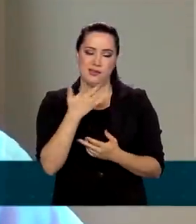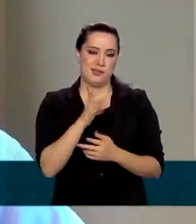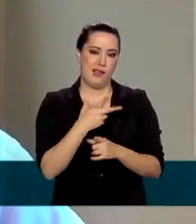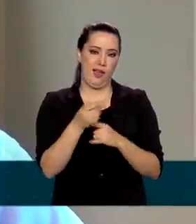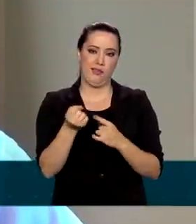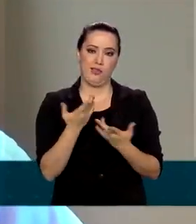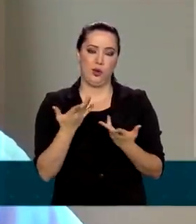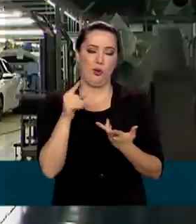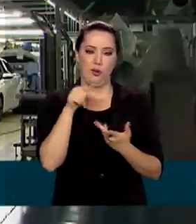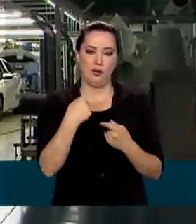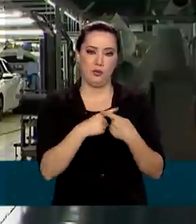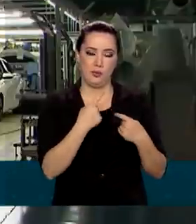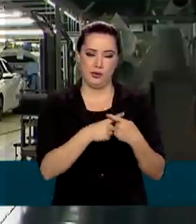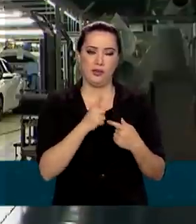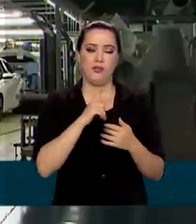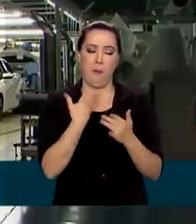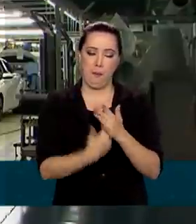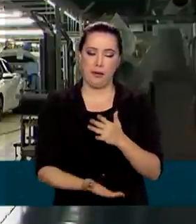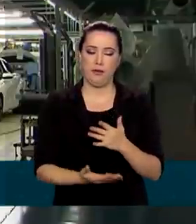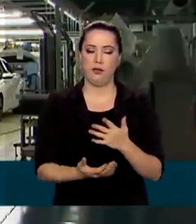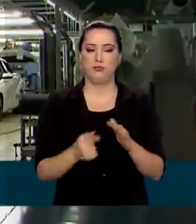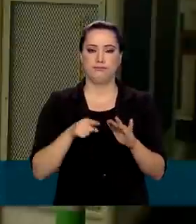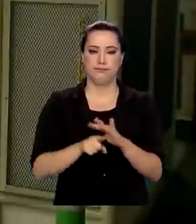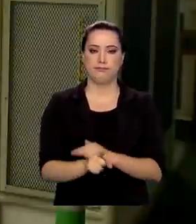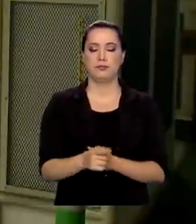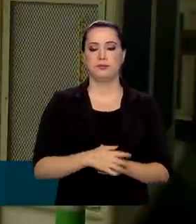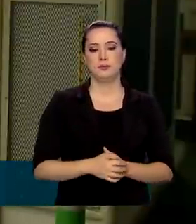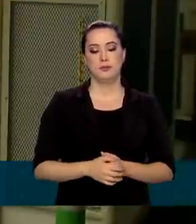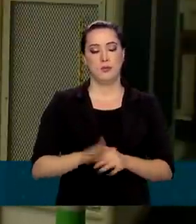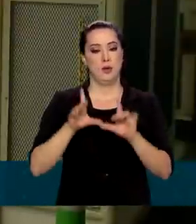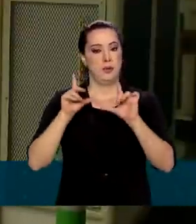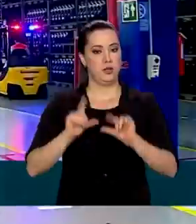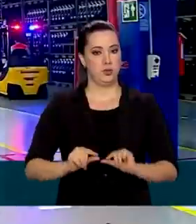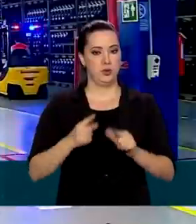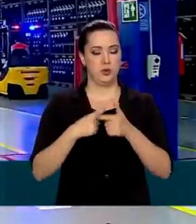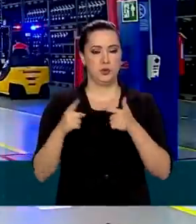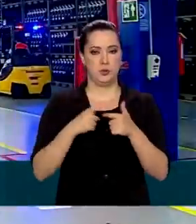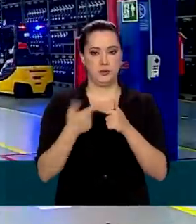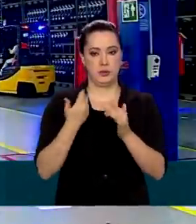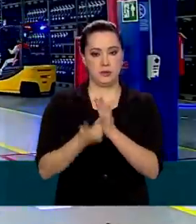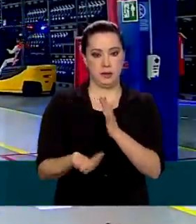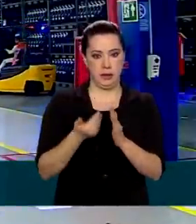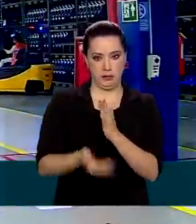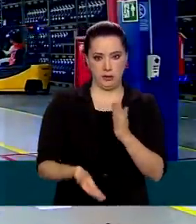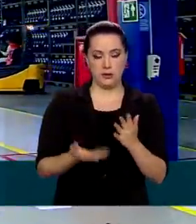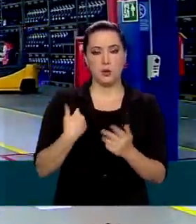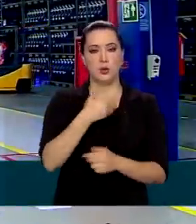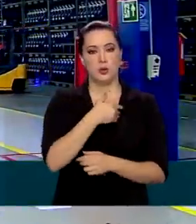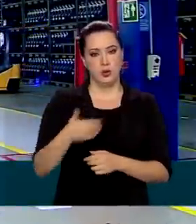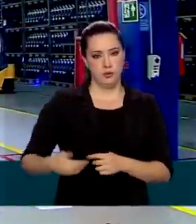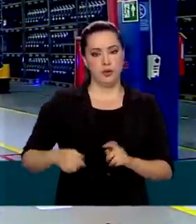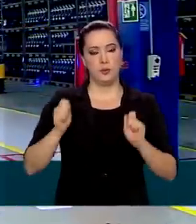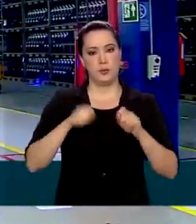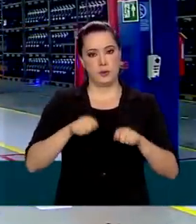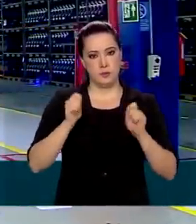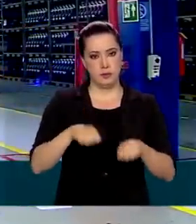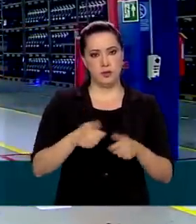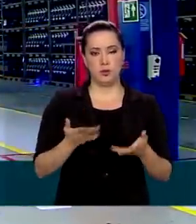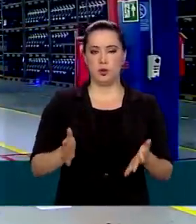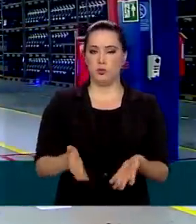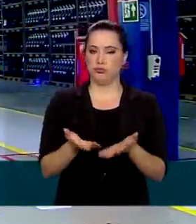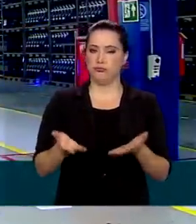do segundo trimestre. Para tentar minimizar as perdas do setor, o governo permitiu a prorrogação de